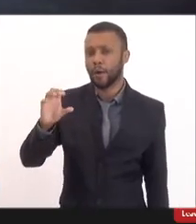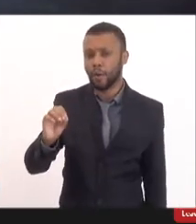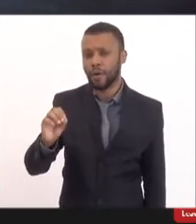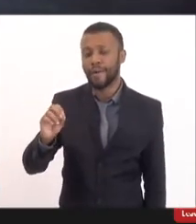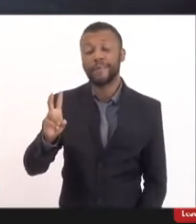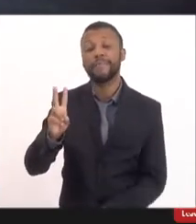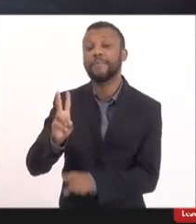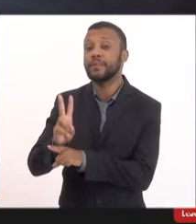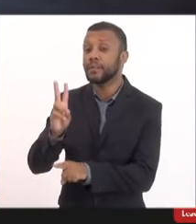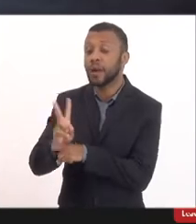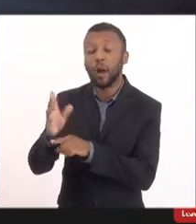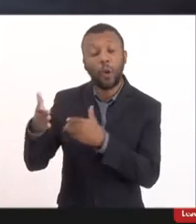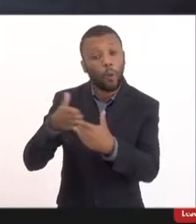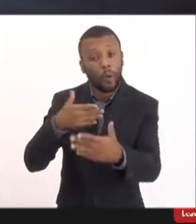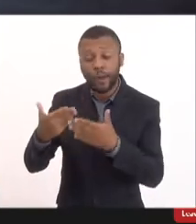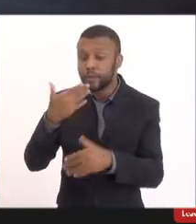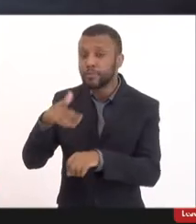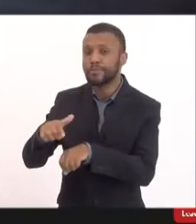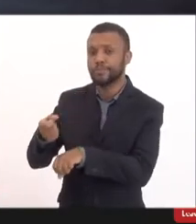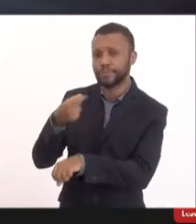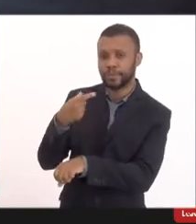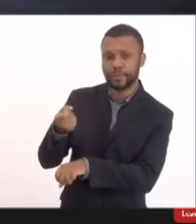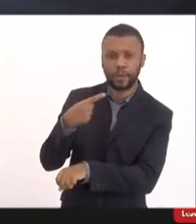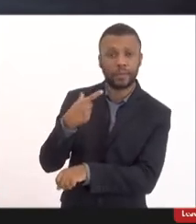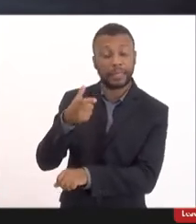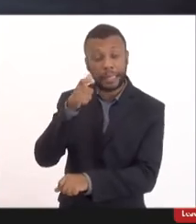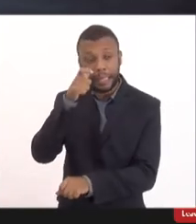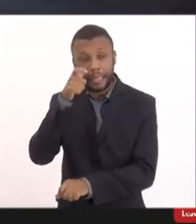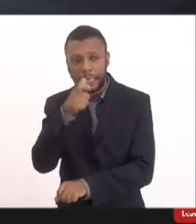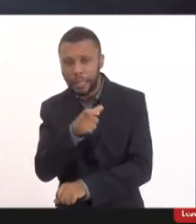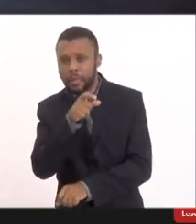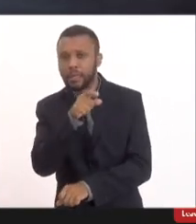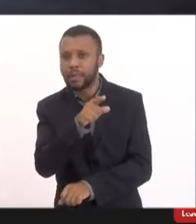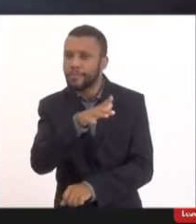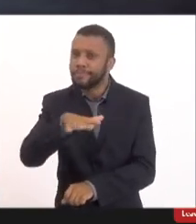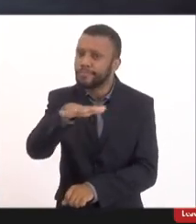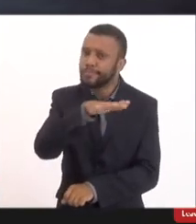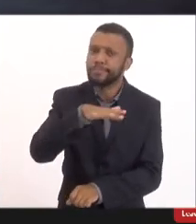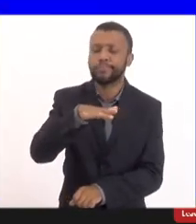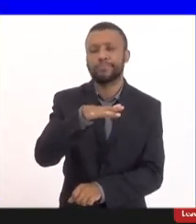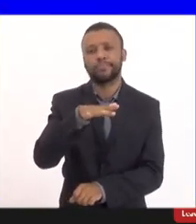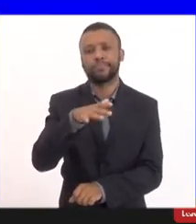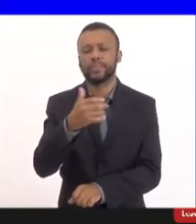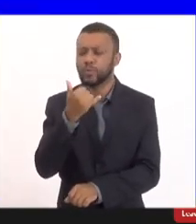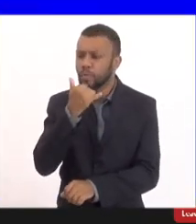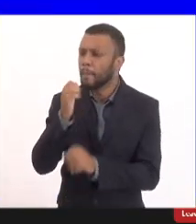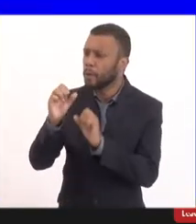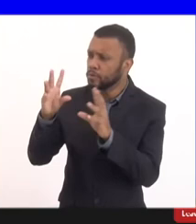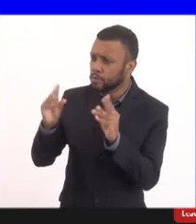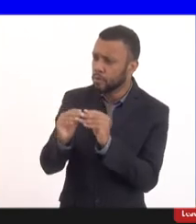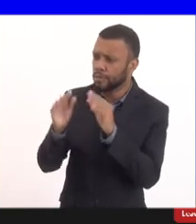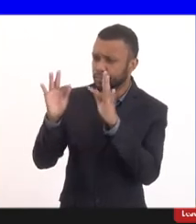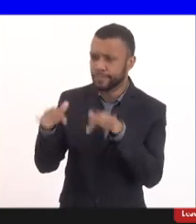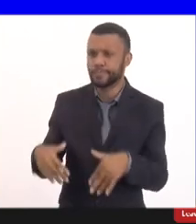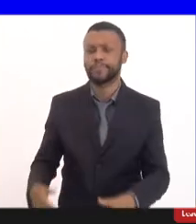produto de interesse à saúde e não poderia ser diferente com a vacina isso é quando o produto circula na população tá o